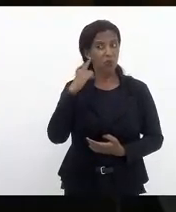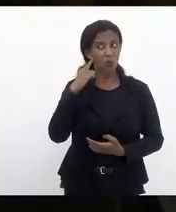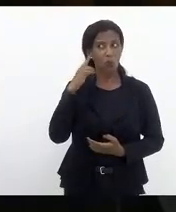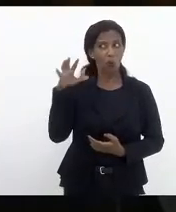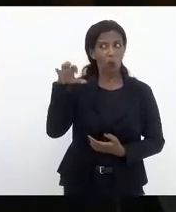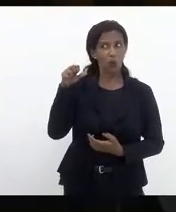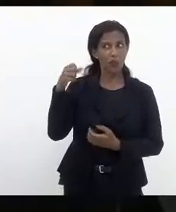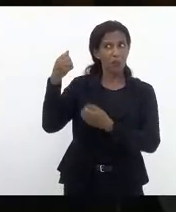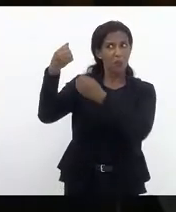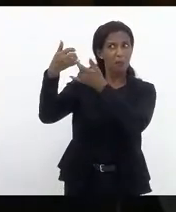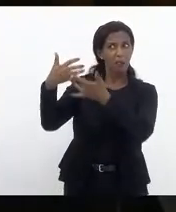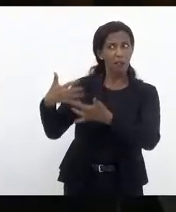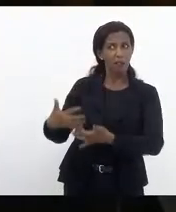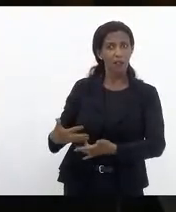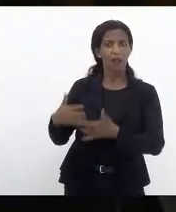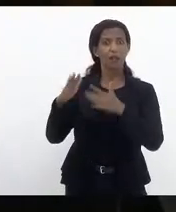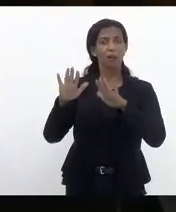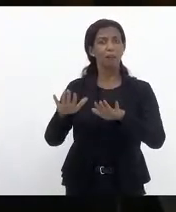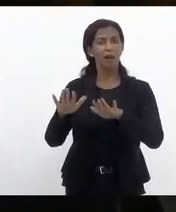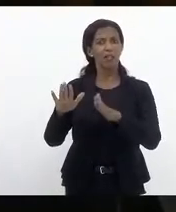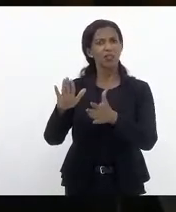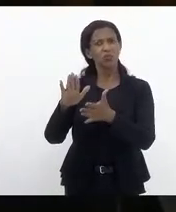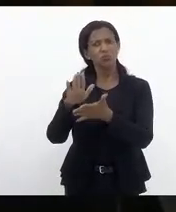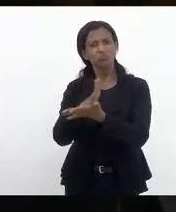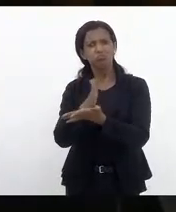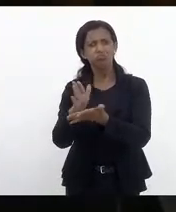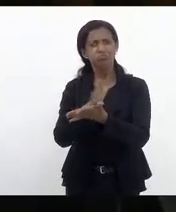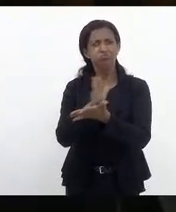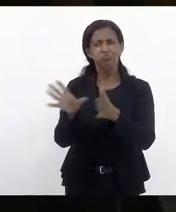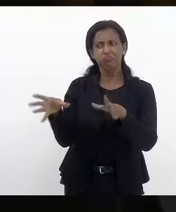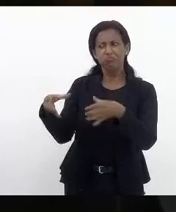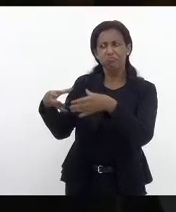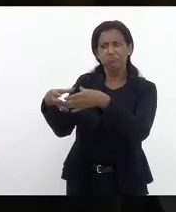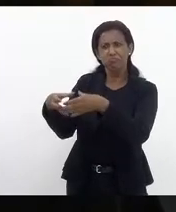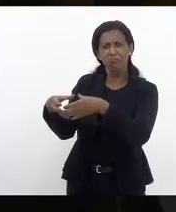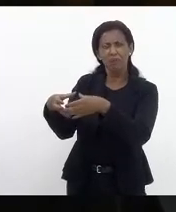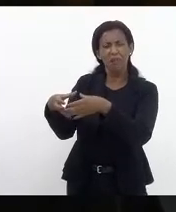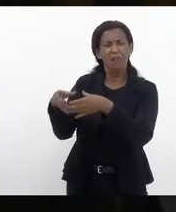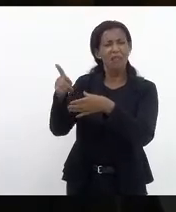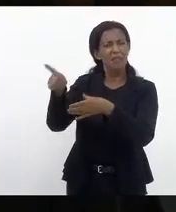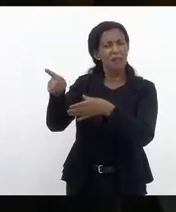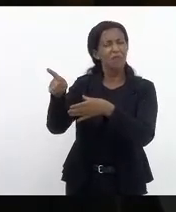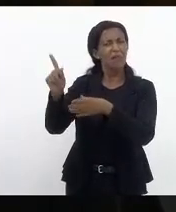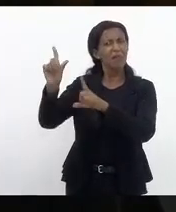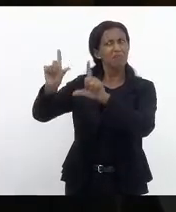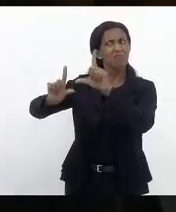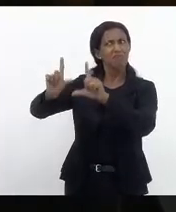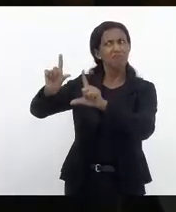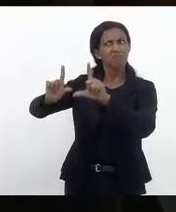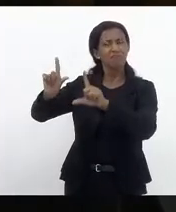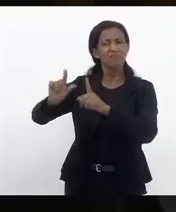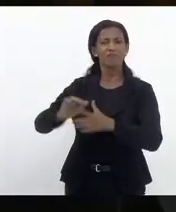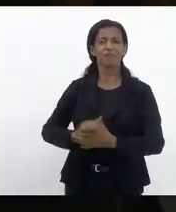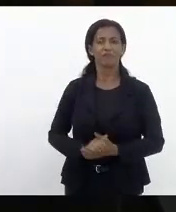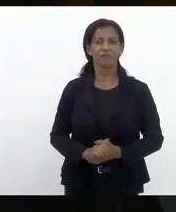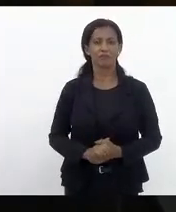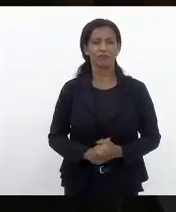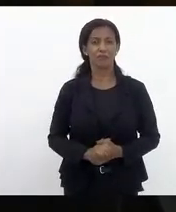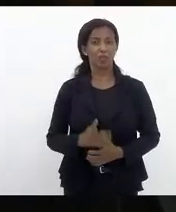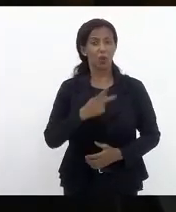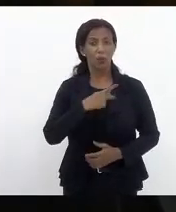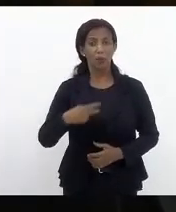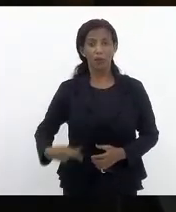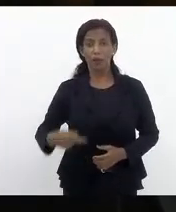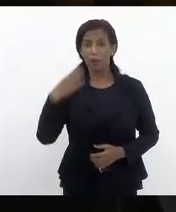aqui nessa casa mas por boa parte da grande da extrema imprensa que o presidente